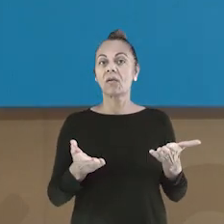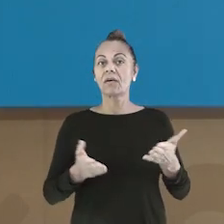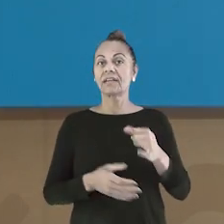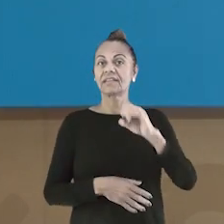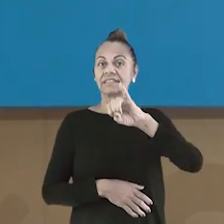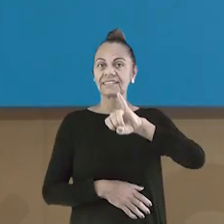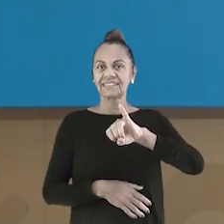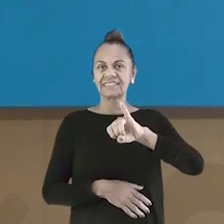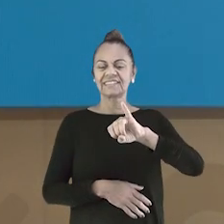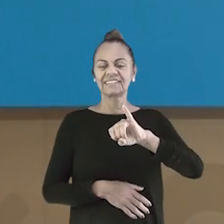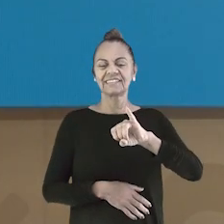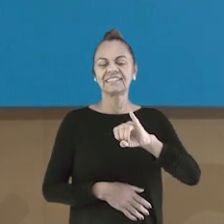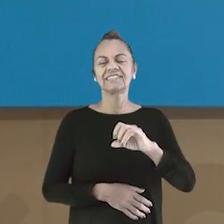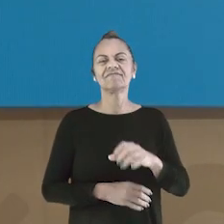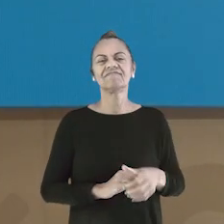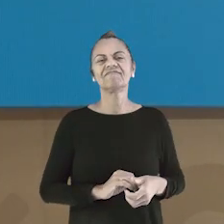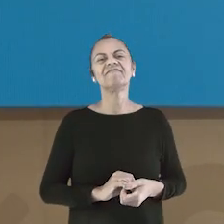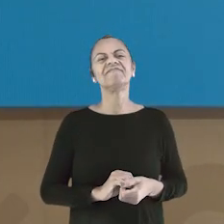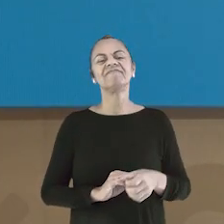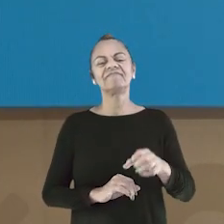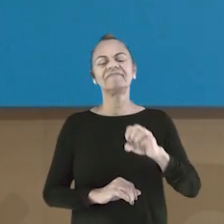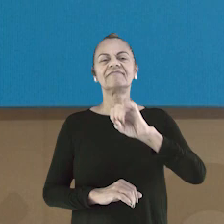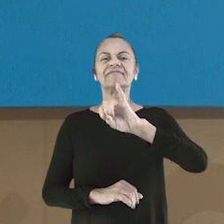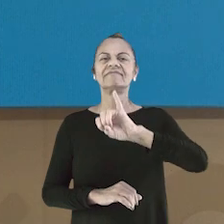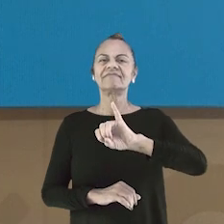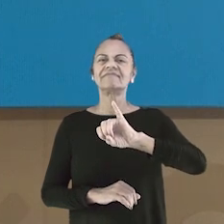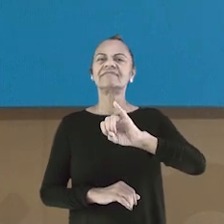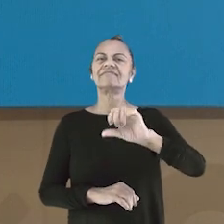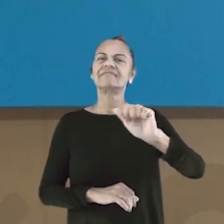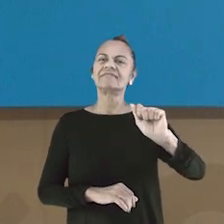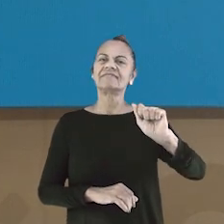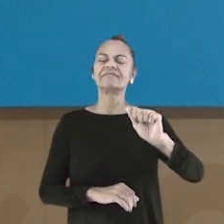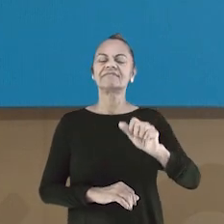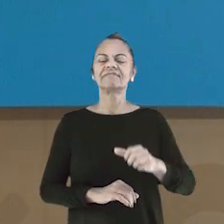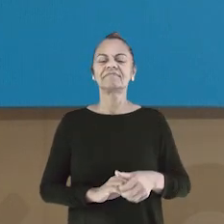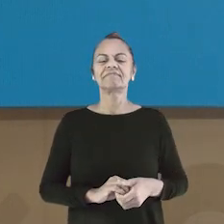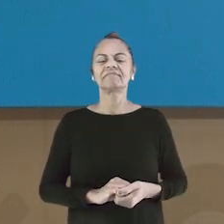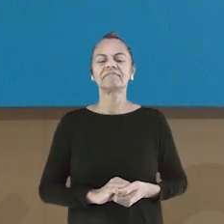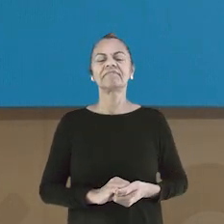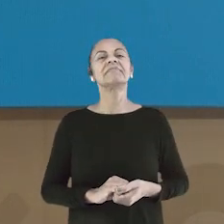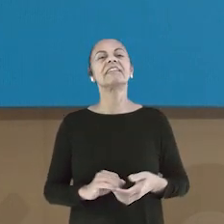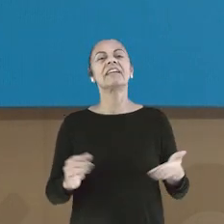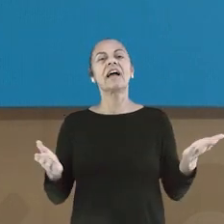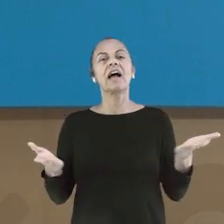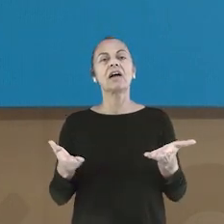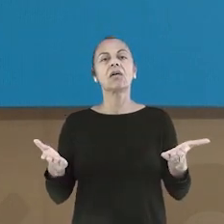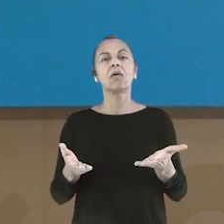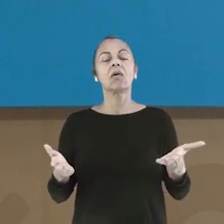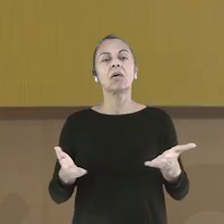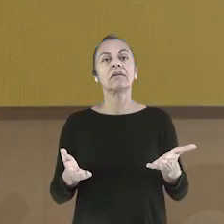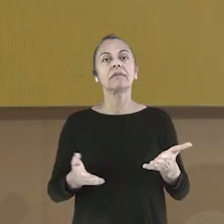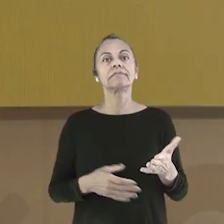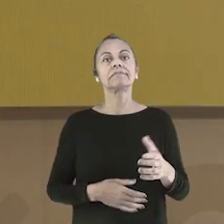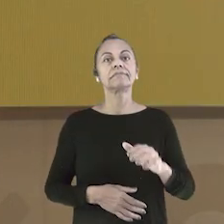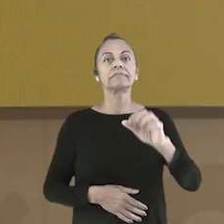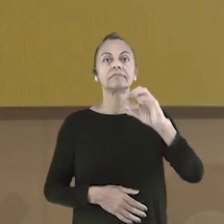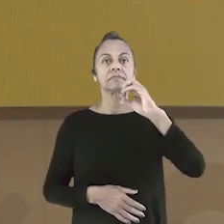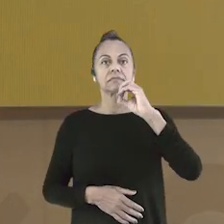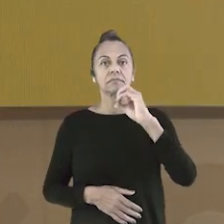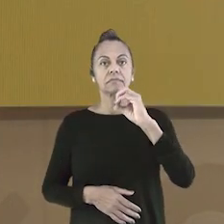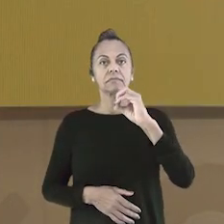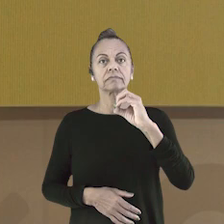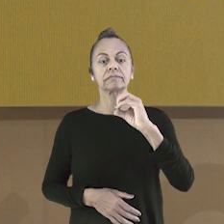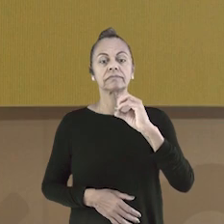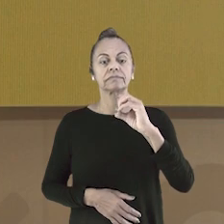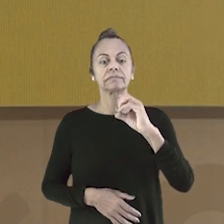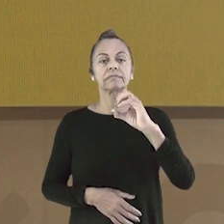E agora é a vogal I. Eu escrevi I, A. E agora,